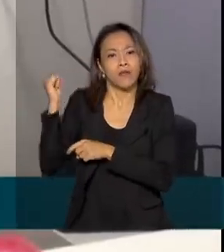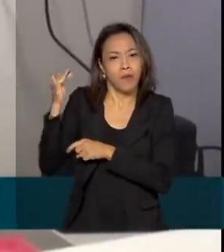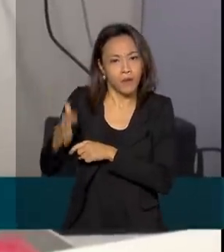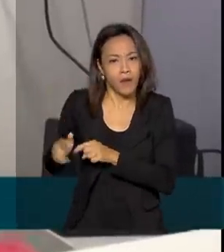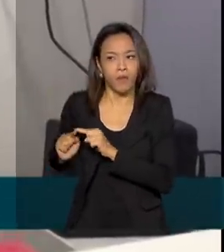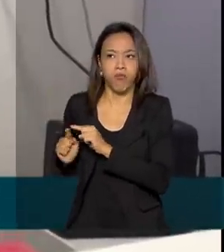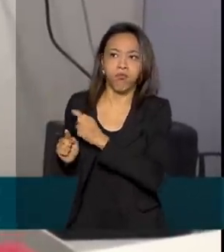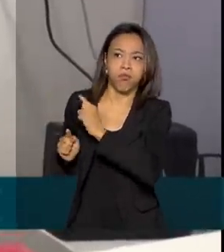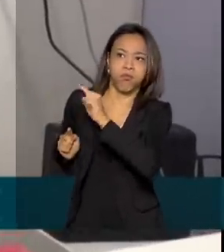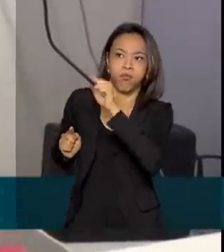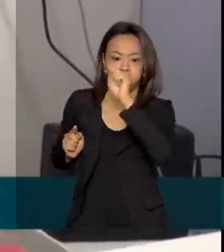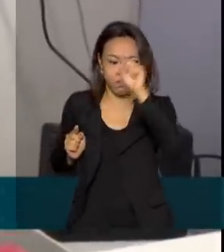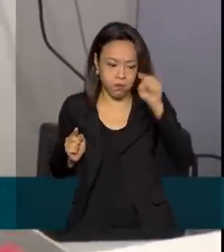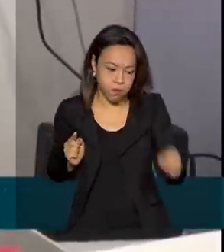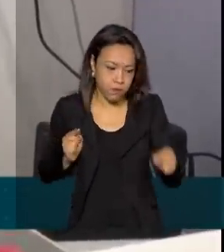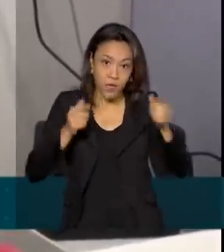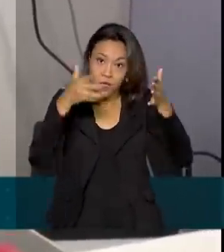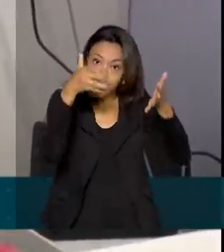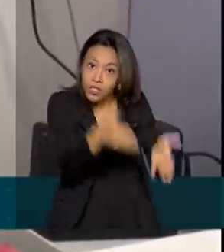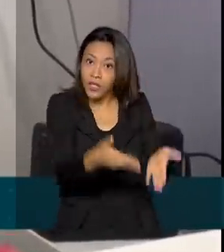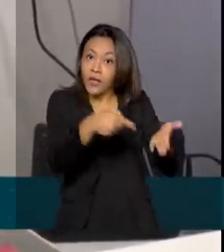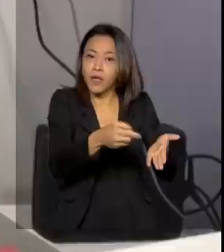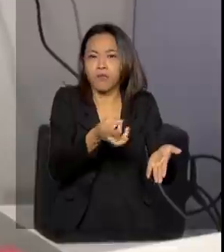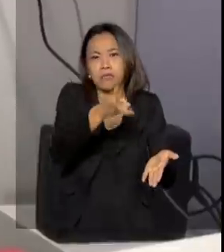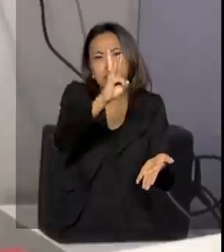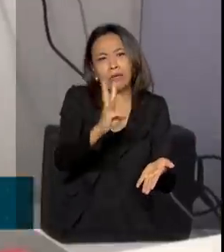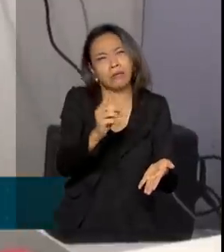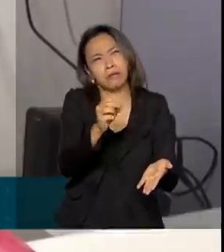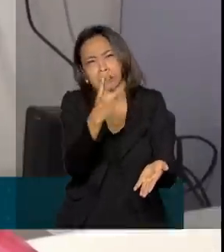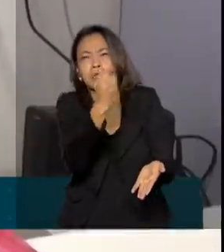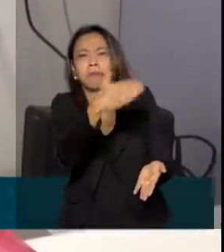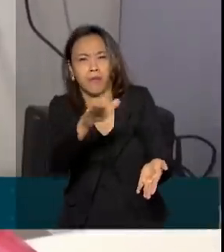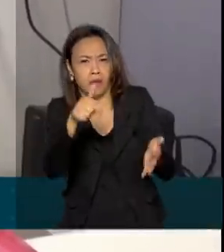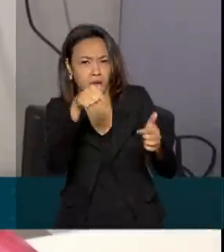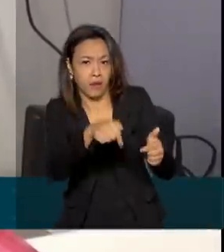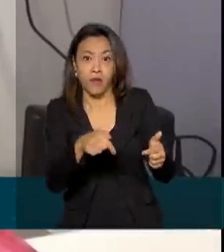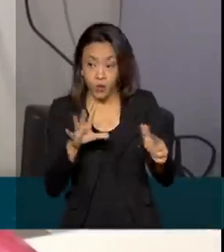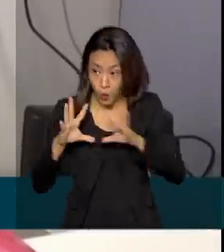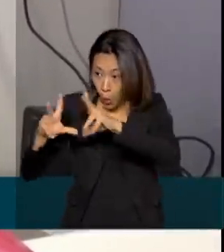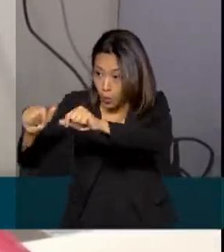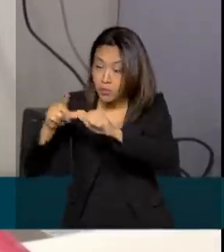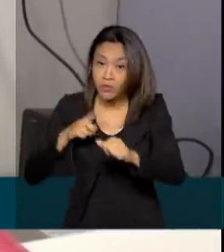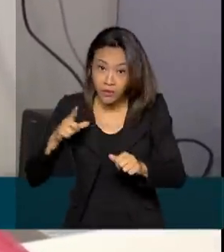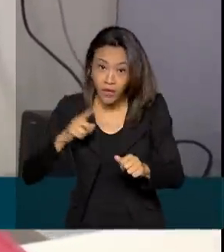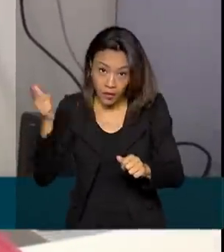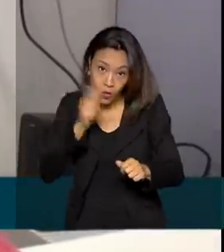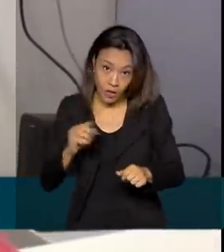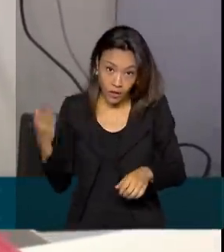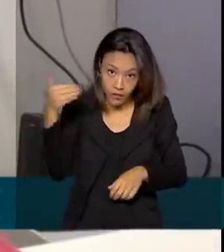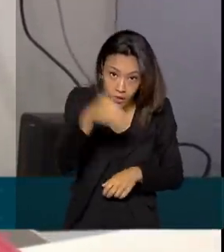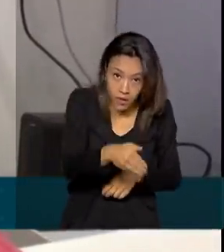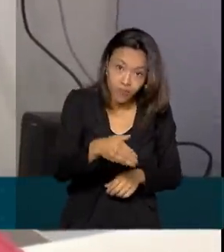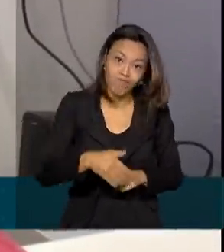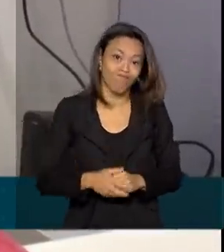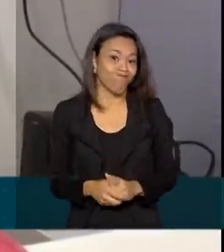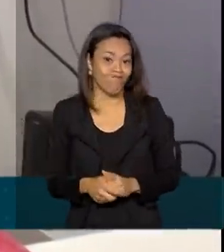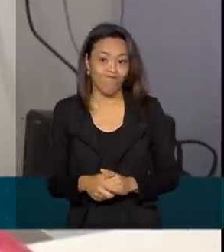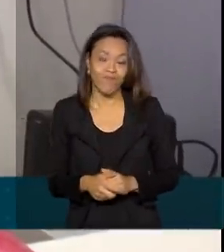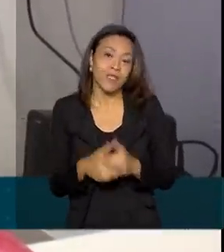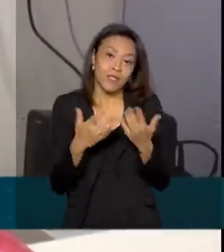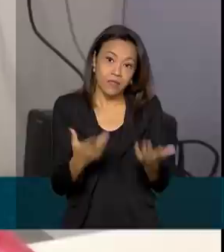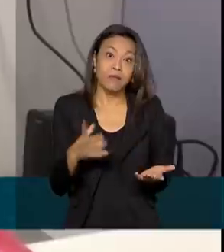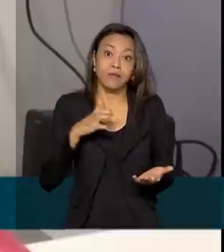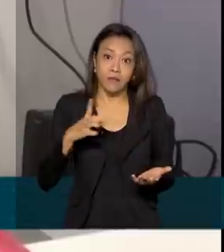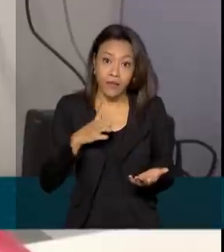manhã, para chegar aqui, vai seis horas, vai seis e meia. Nem todo mundo tem transporte para vir aqui, né? Então, tem